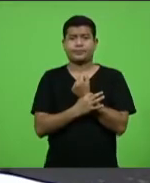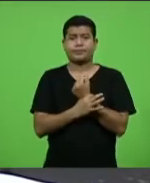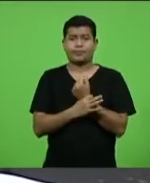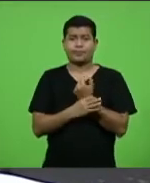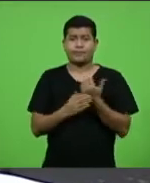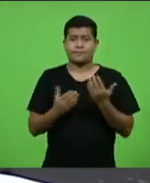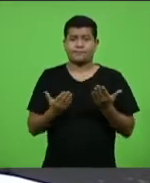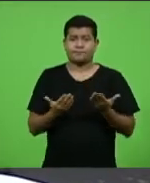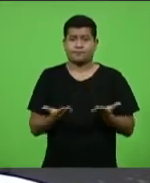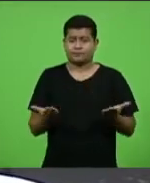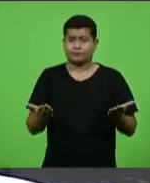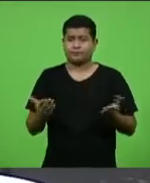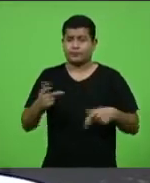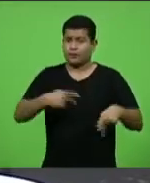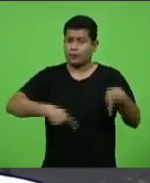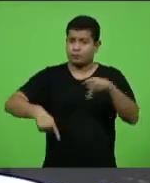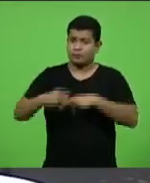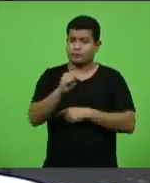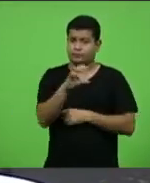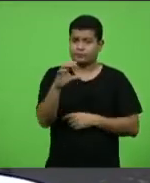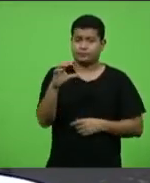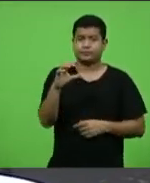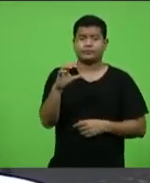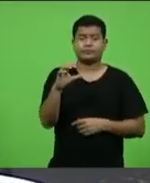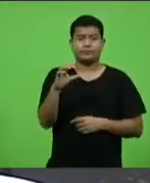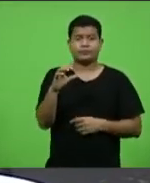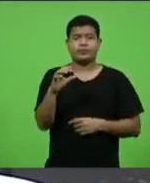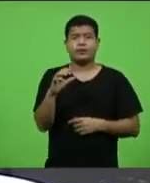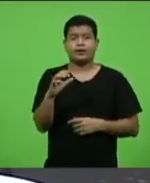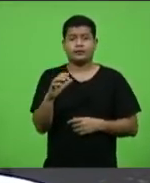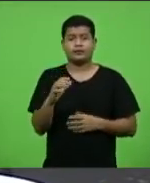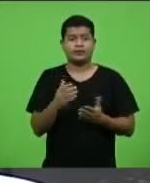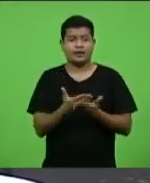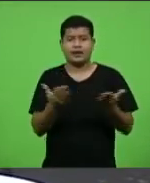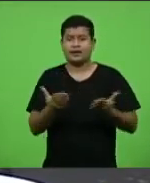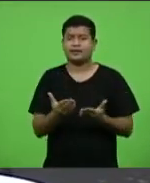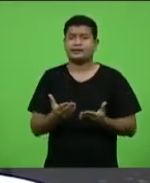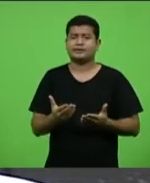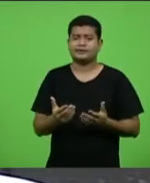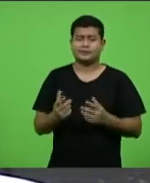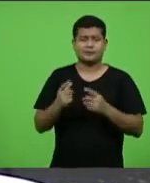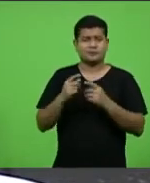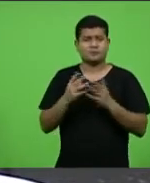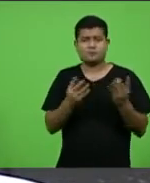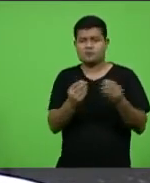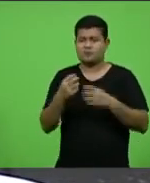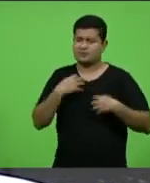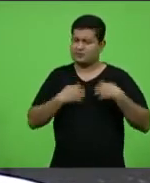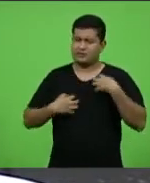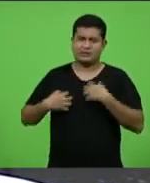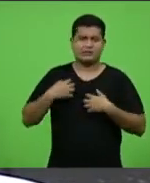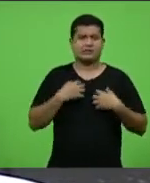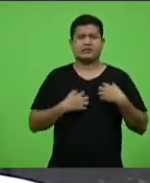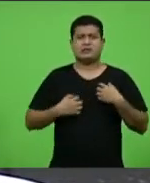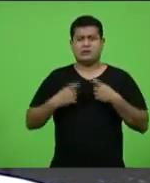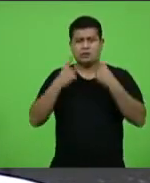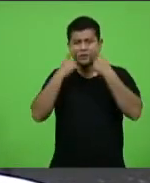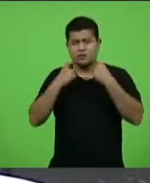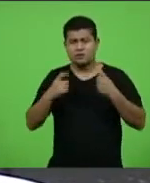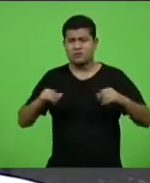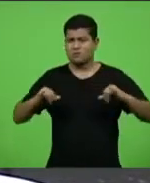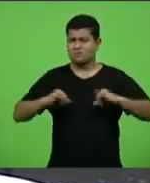povo de Santa Catarina que chora a dor, o sofrimento